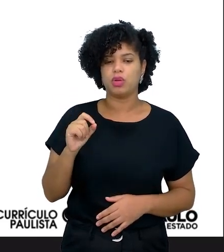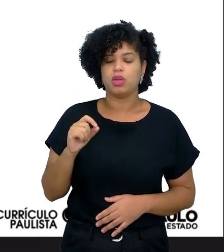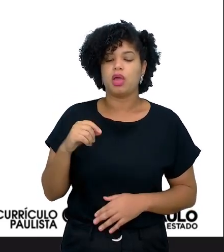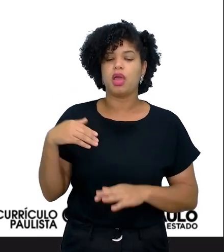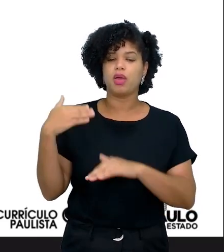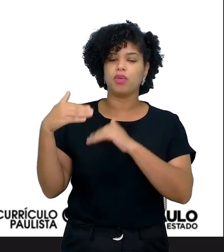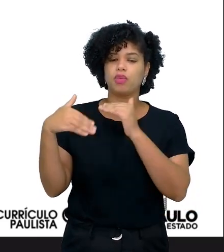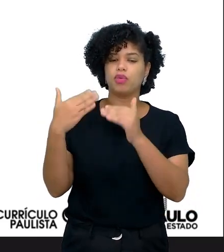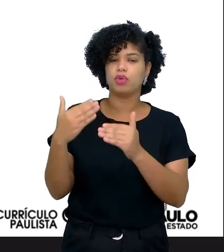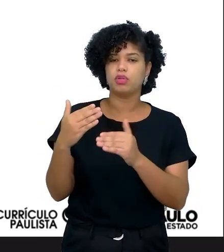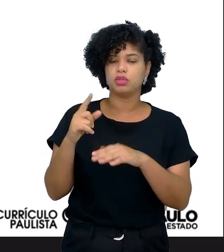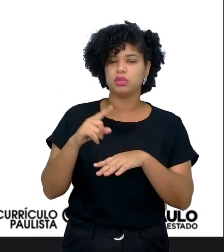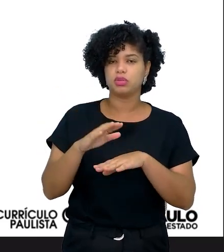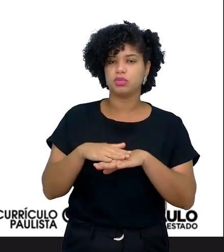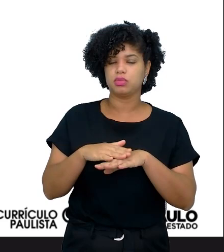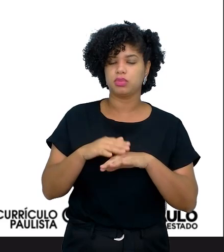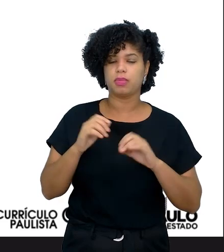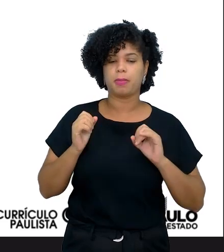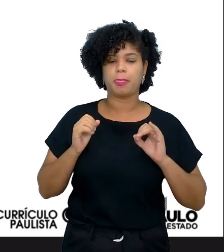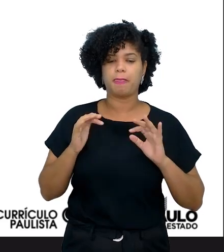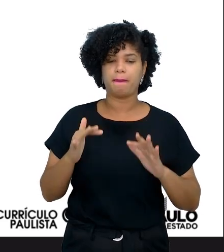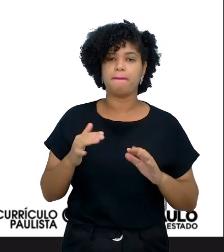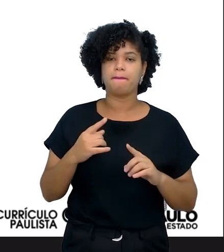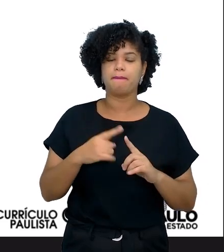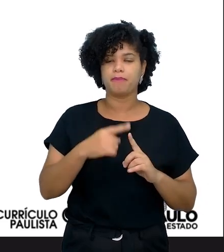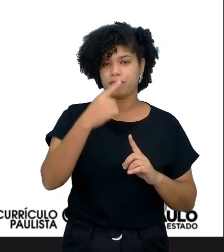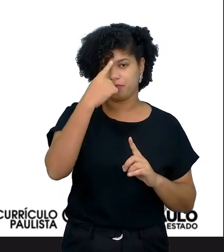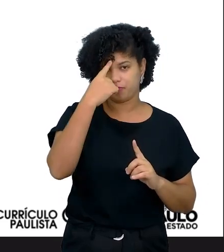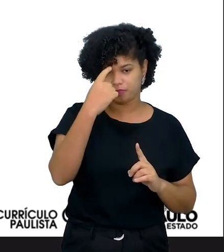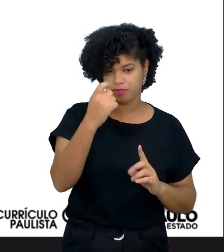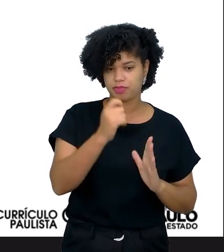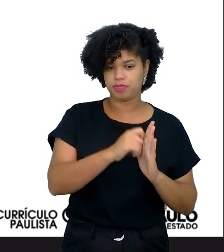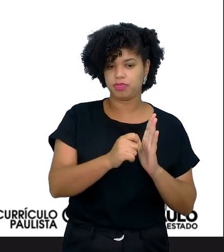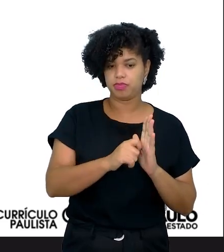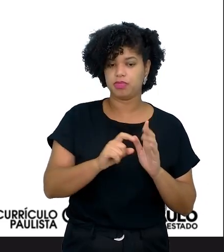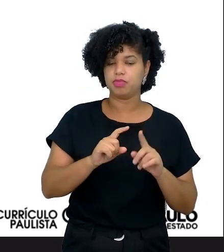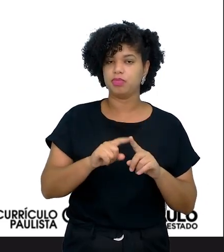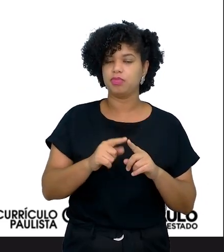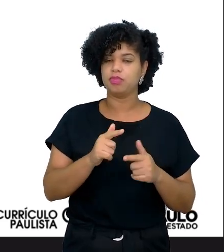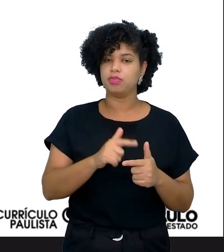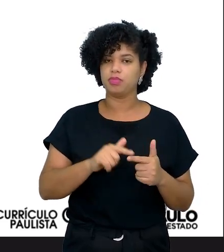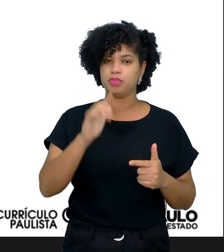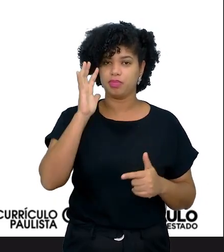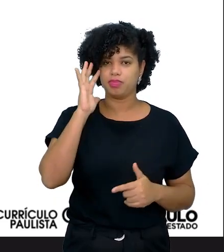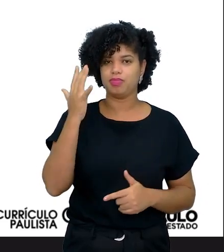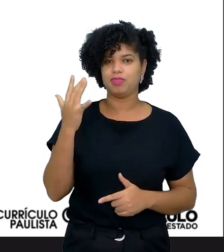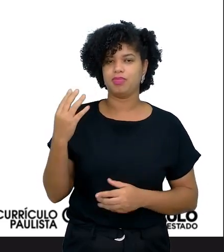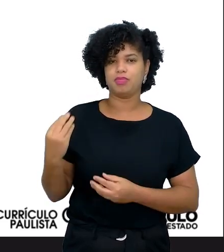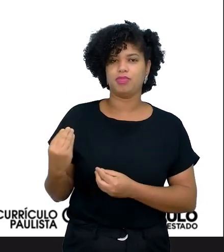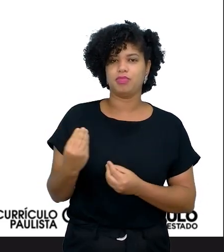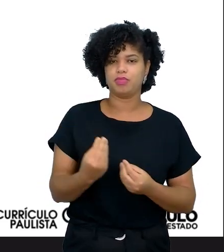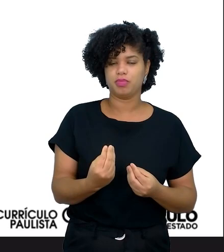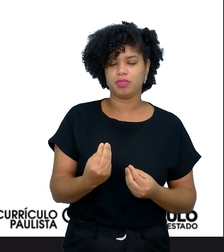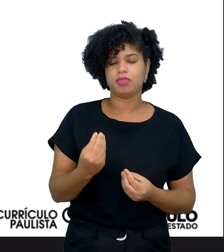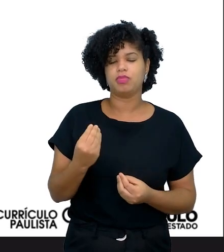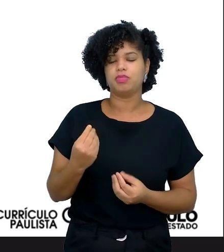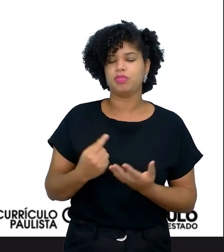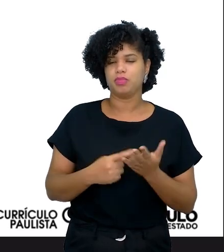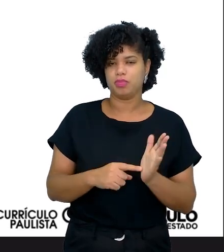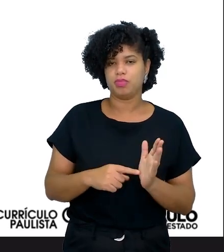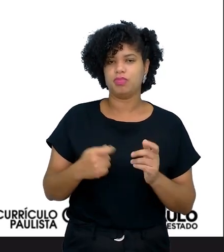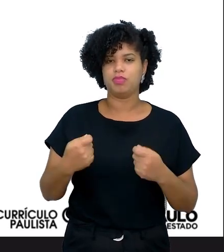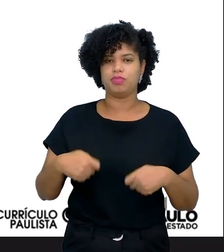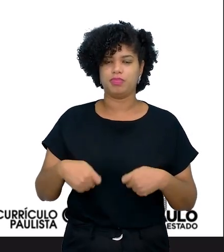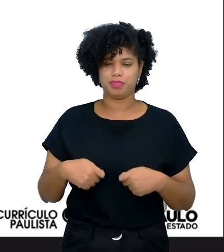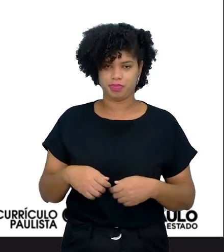é a ação, ou seja, ele concretiza suas ideias, porém ele apresenta uma solução para aquele problema que até então foi